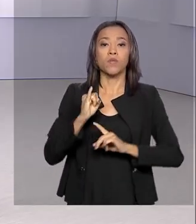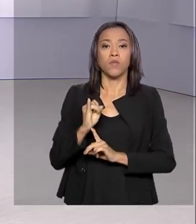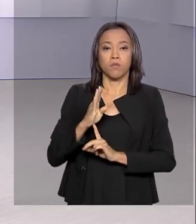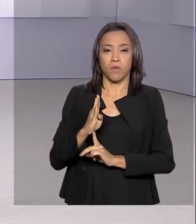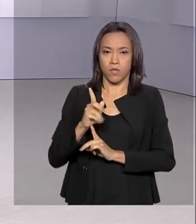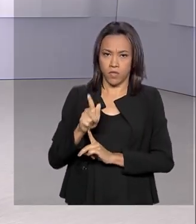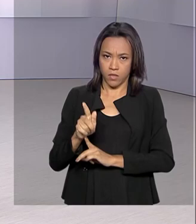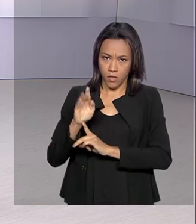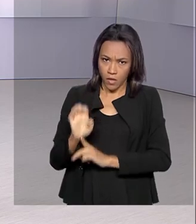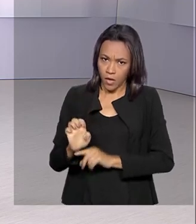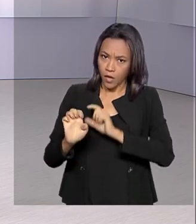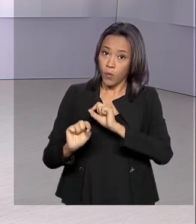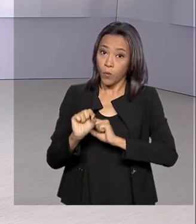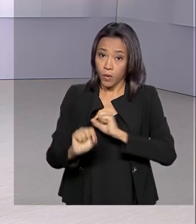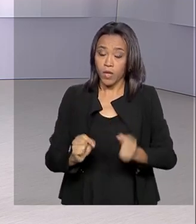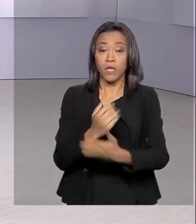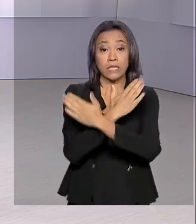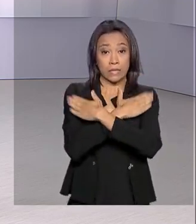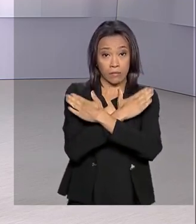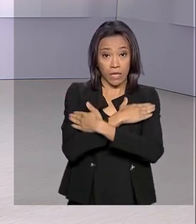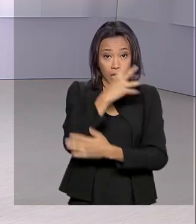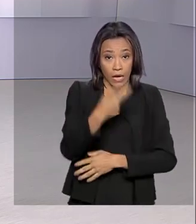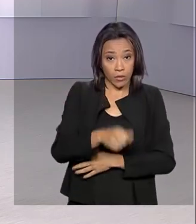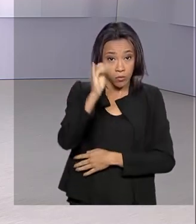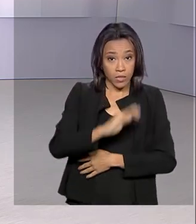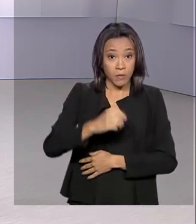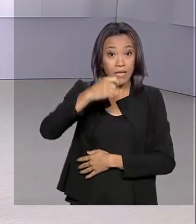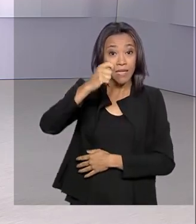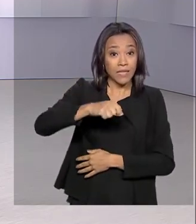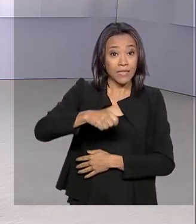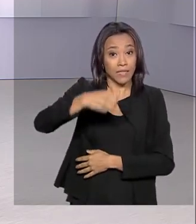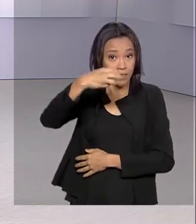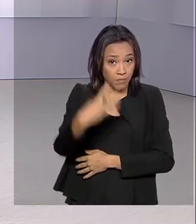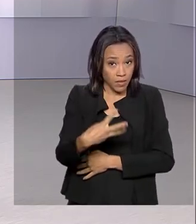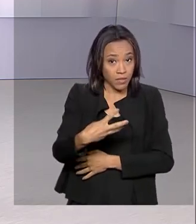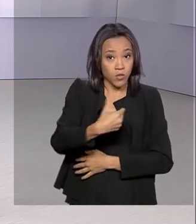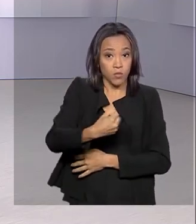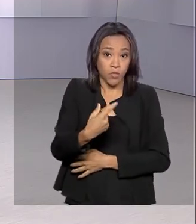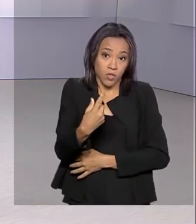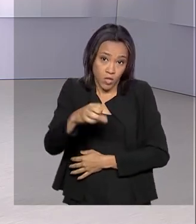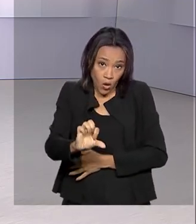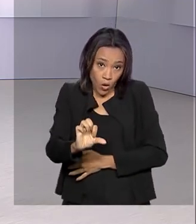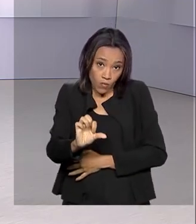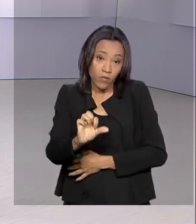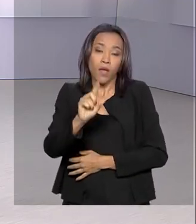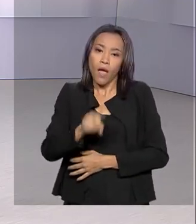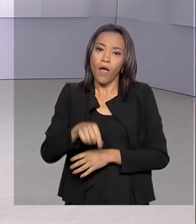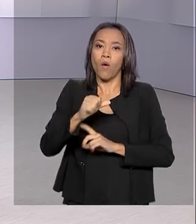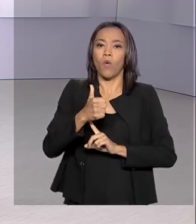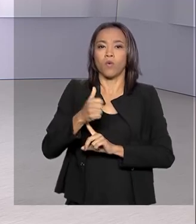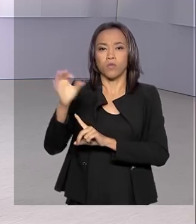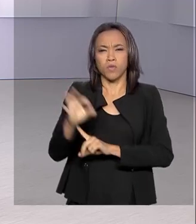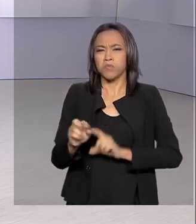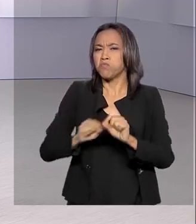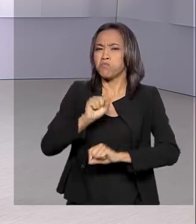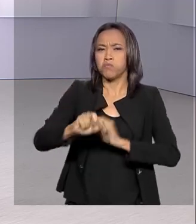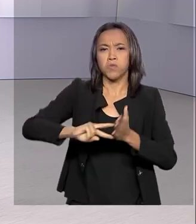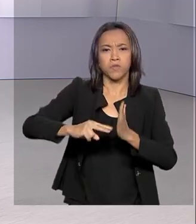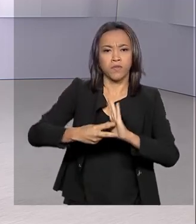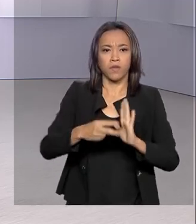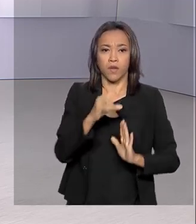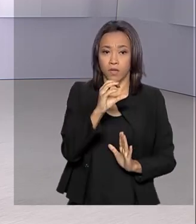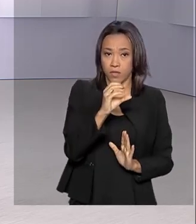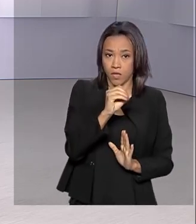de desocupação do país no último trimestre de 2019 foi de 11%, o que mostra uma queda de 0